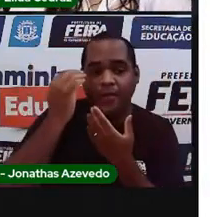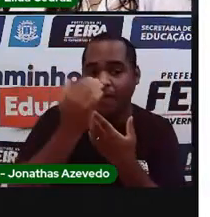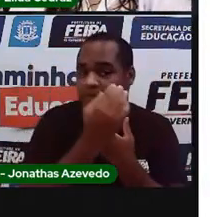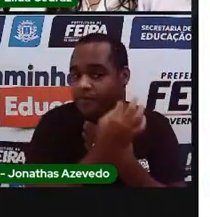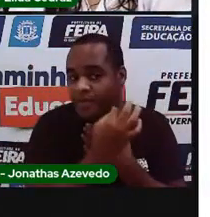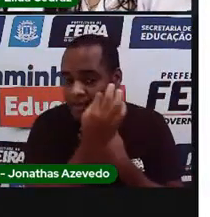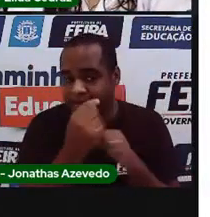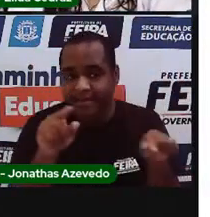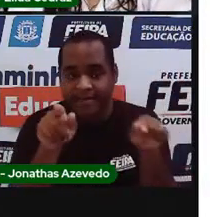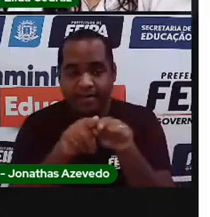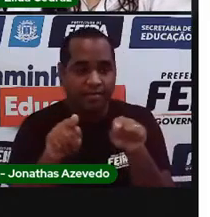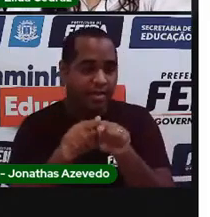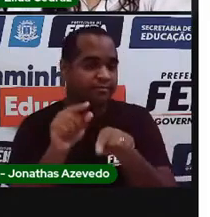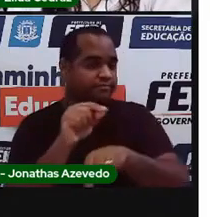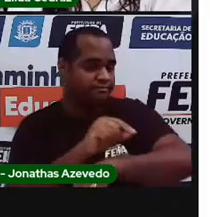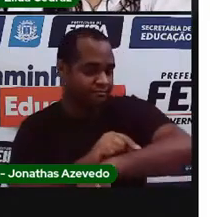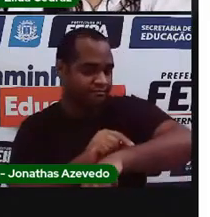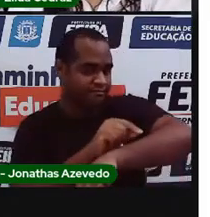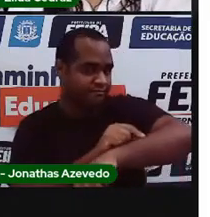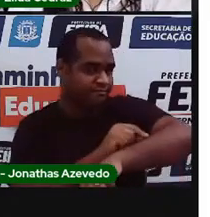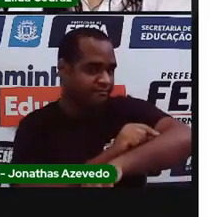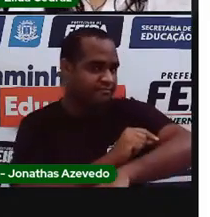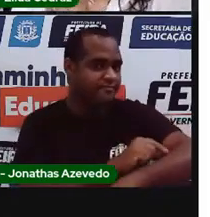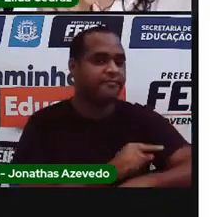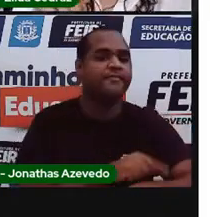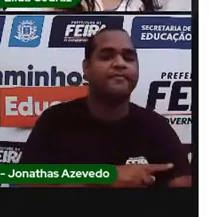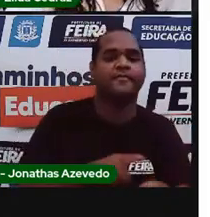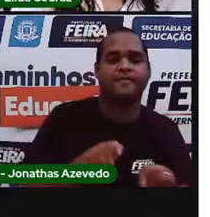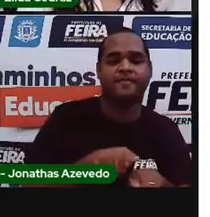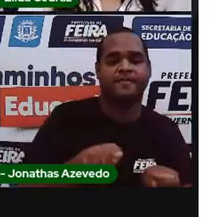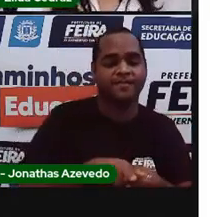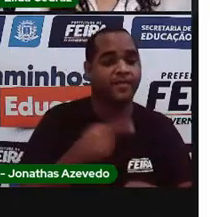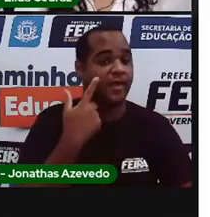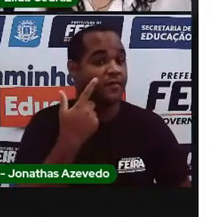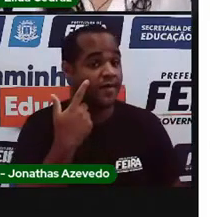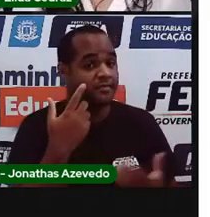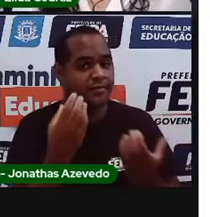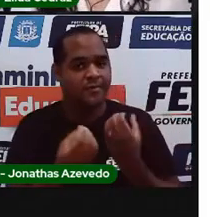e os grafismos nas suas peles. Vamos ver?